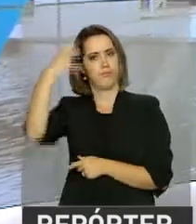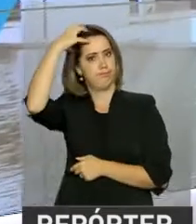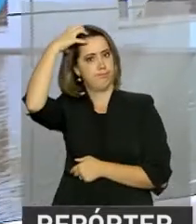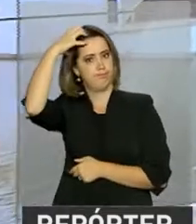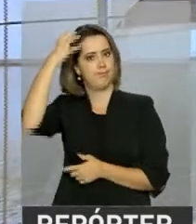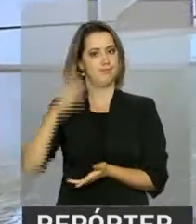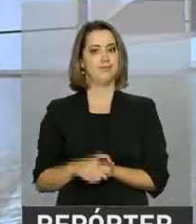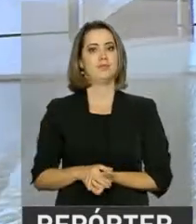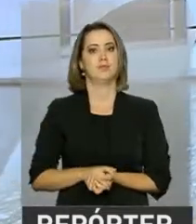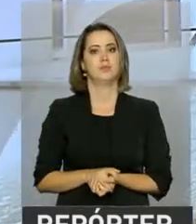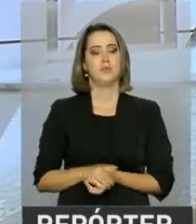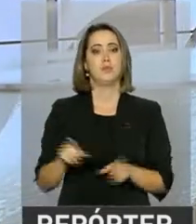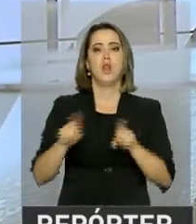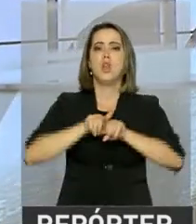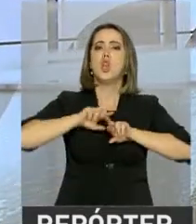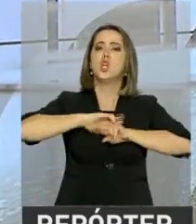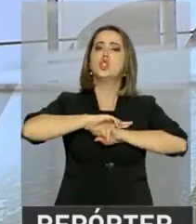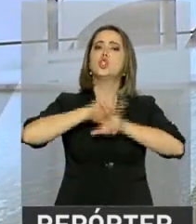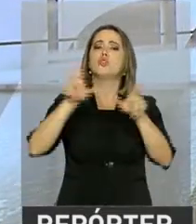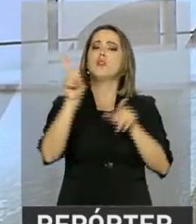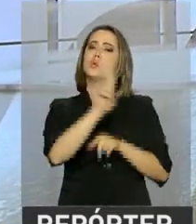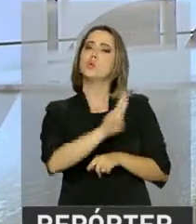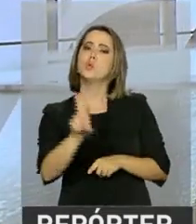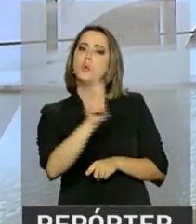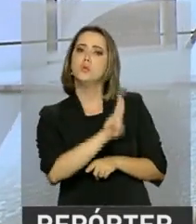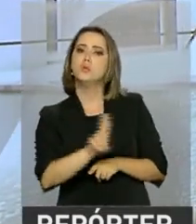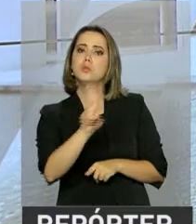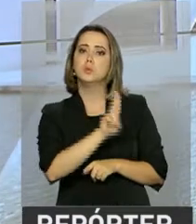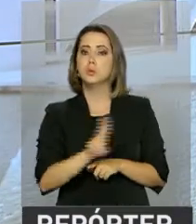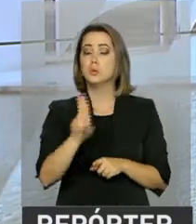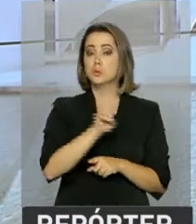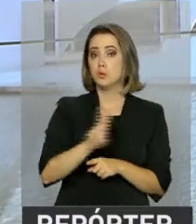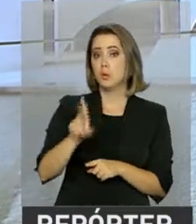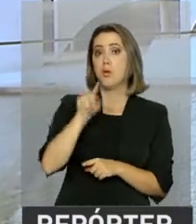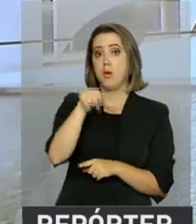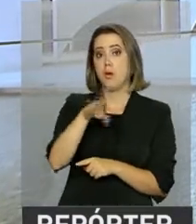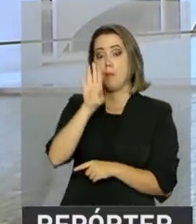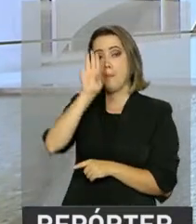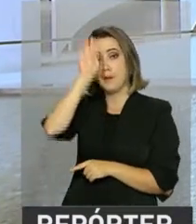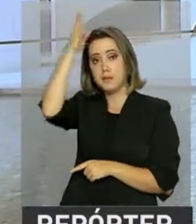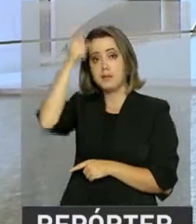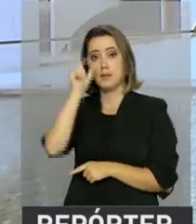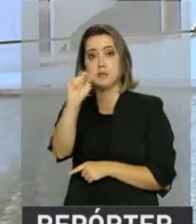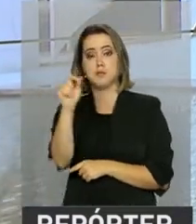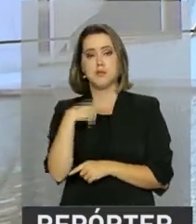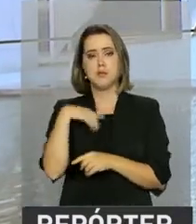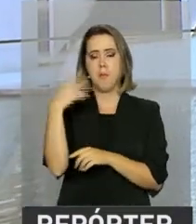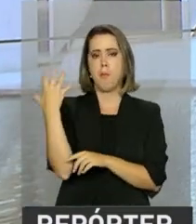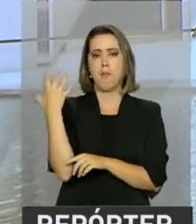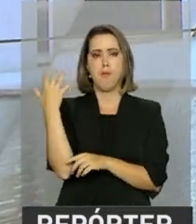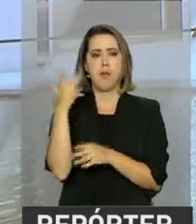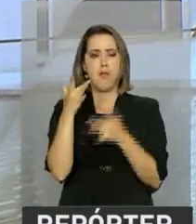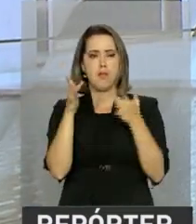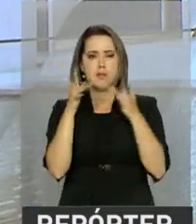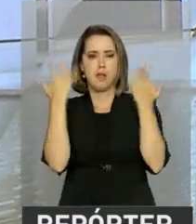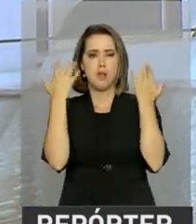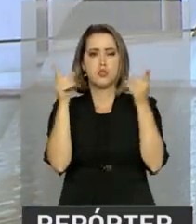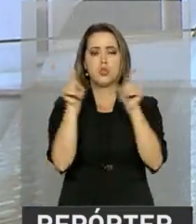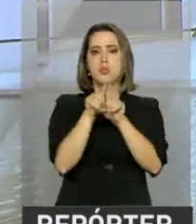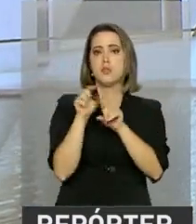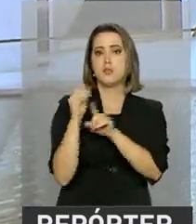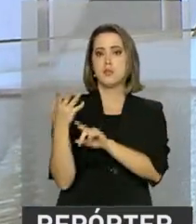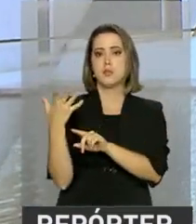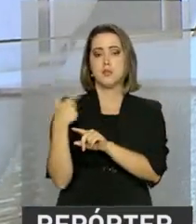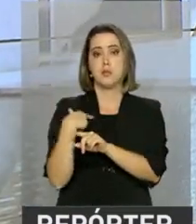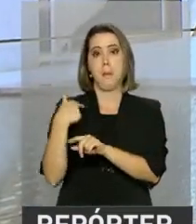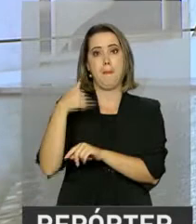Portinari, Dijanira, Iberê Camargo, Beatriz Milhazes, esses são apenas alguns dos artistas que compõem o acervo de mais de